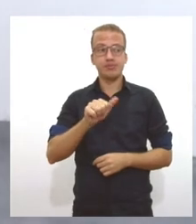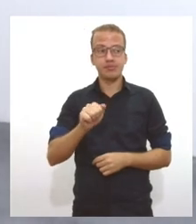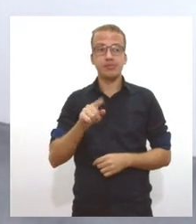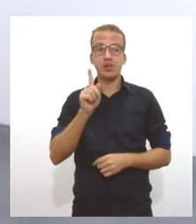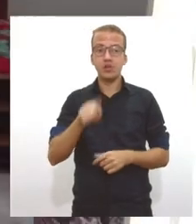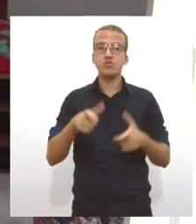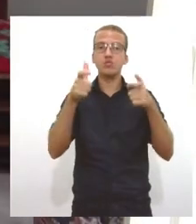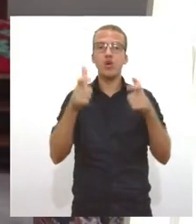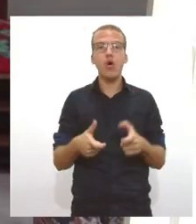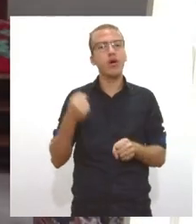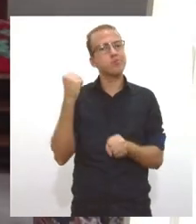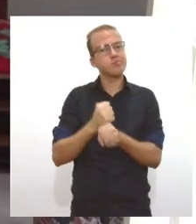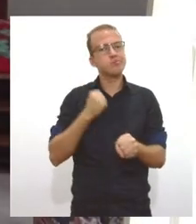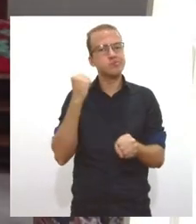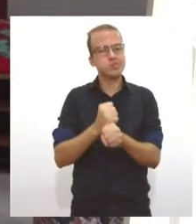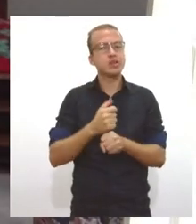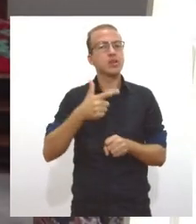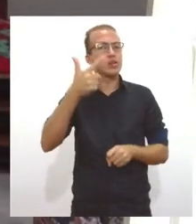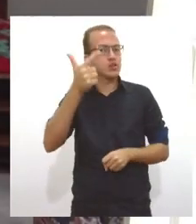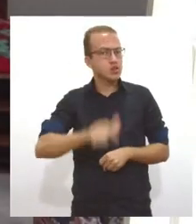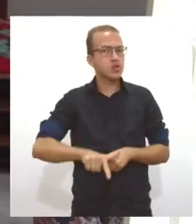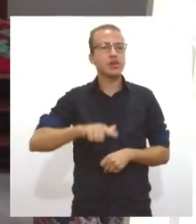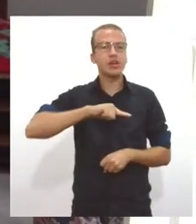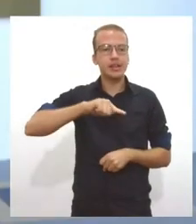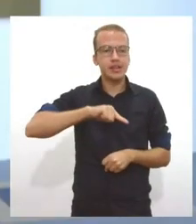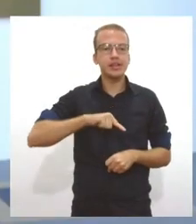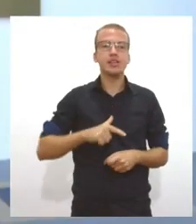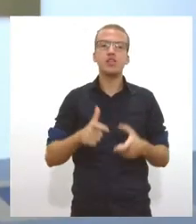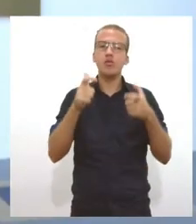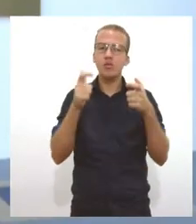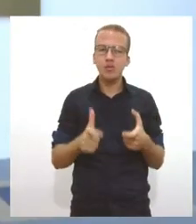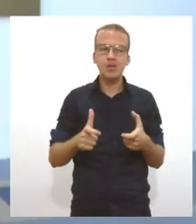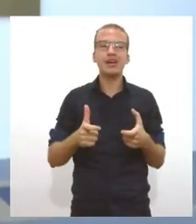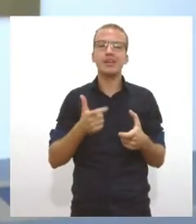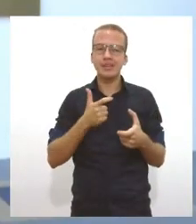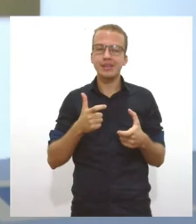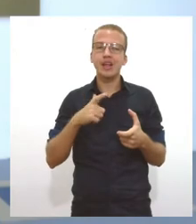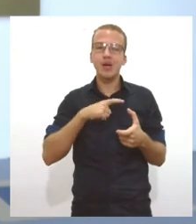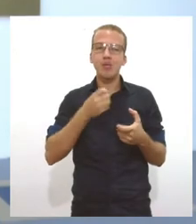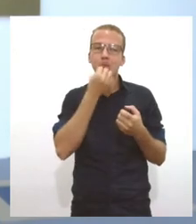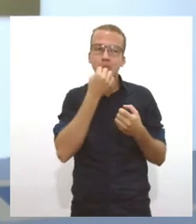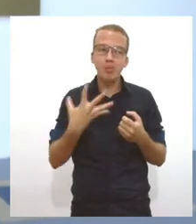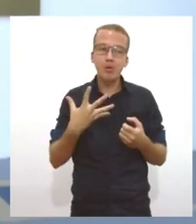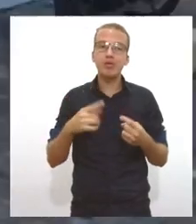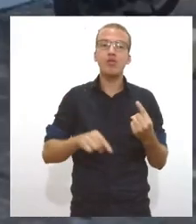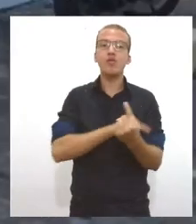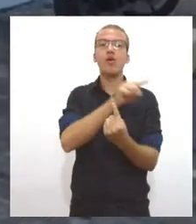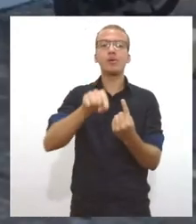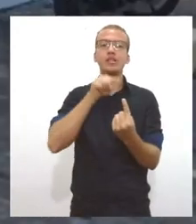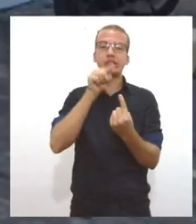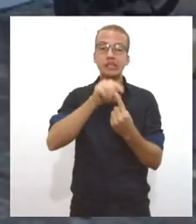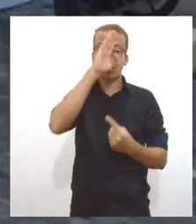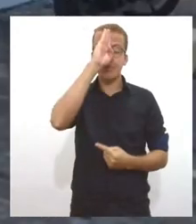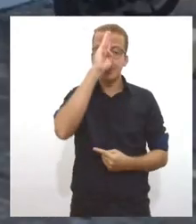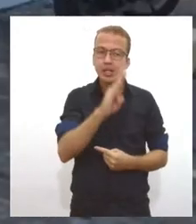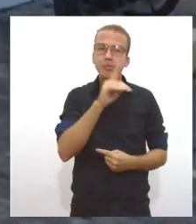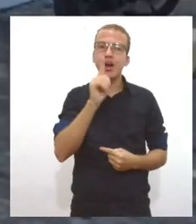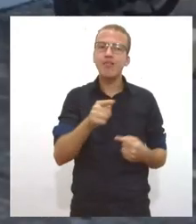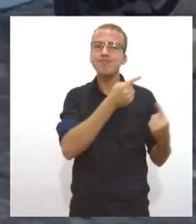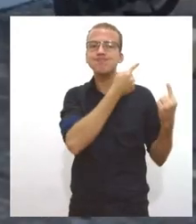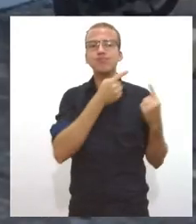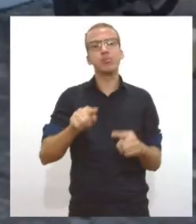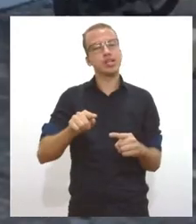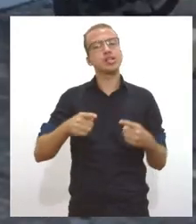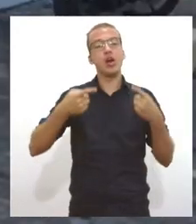reformado para dar um ar mais humanizado, ainda que tenha como missão principal combater os